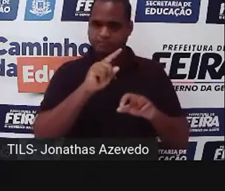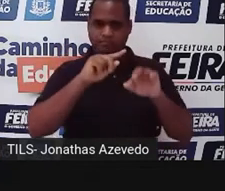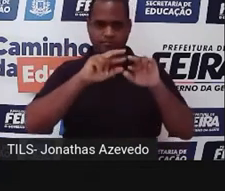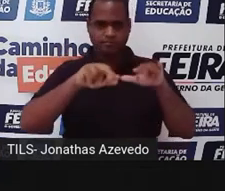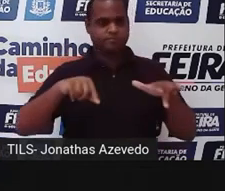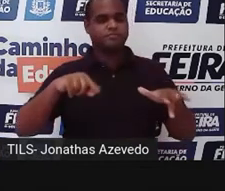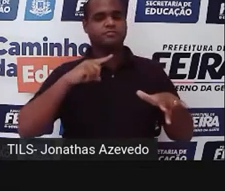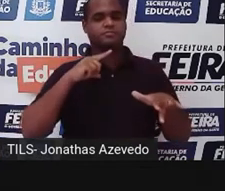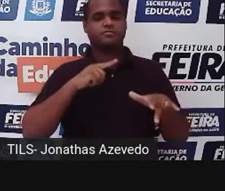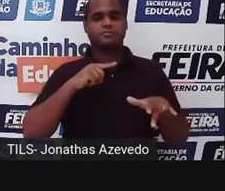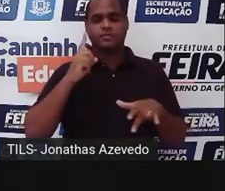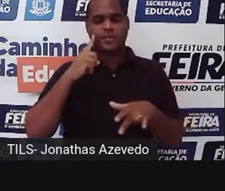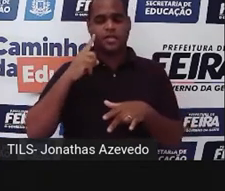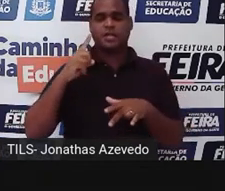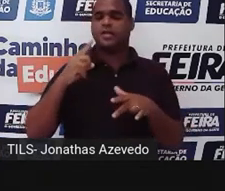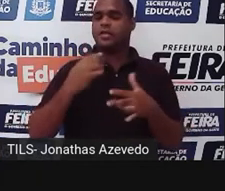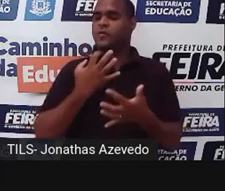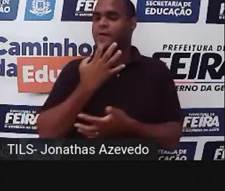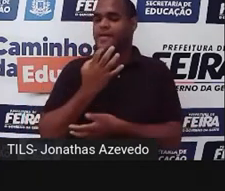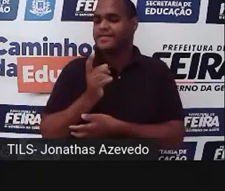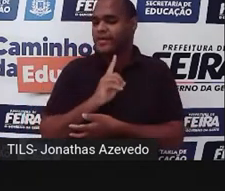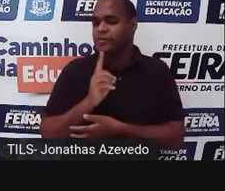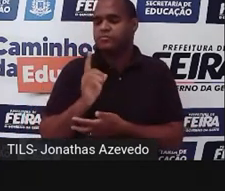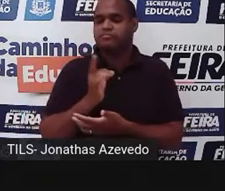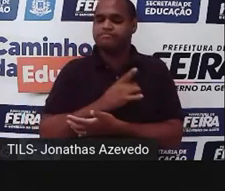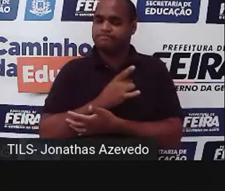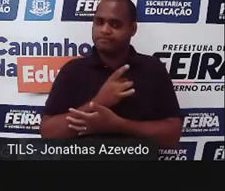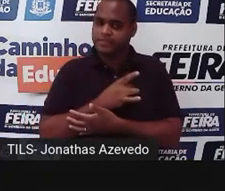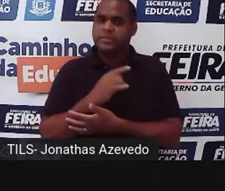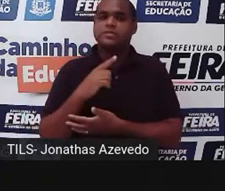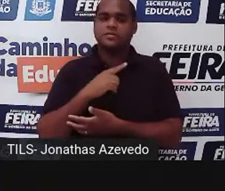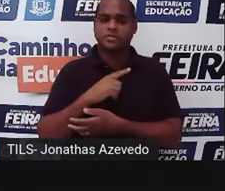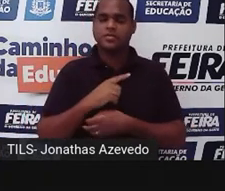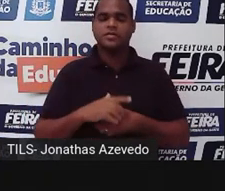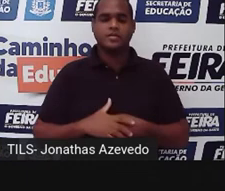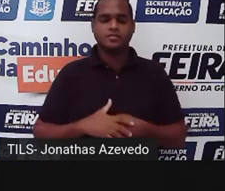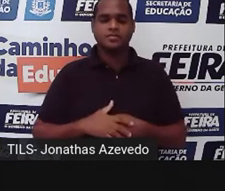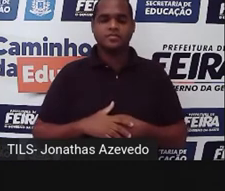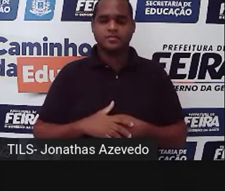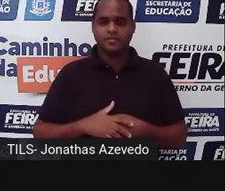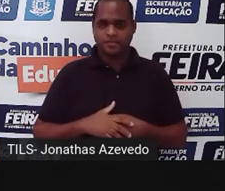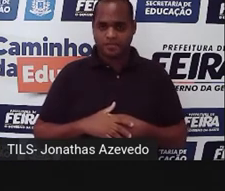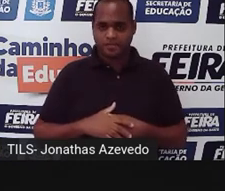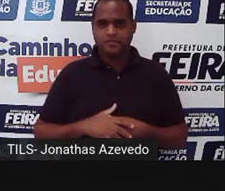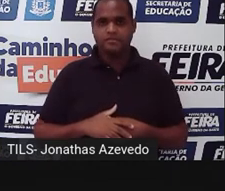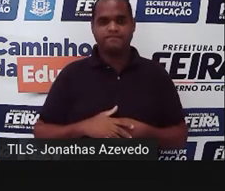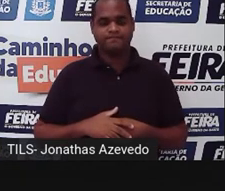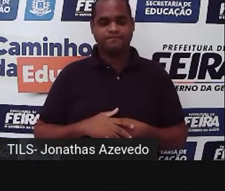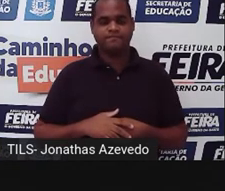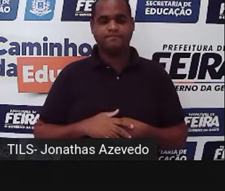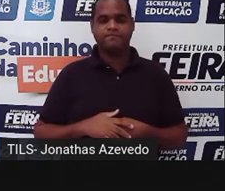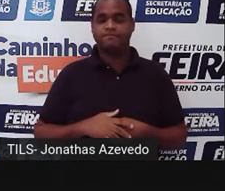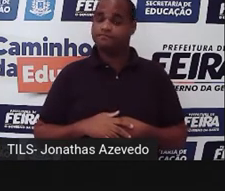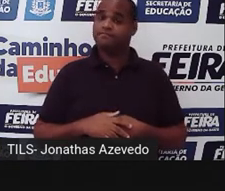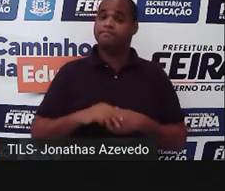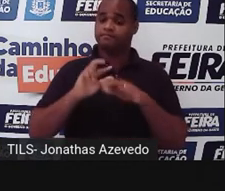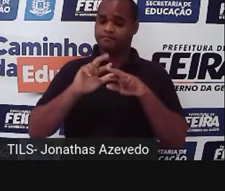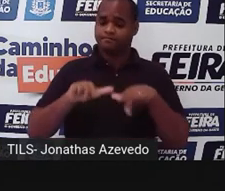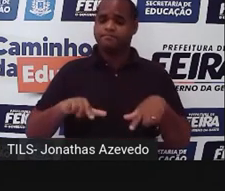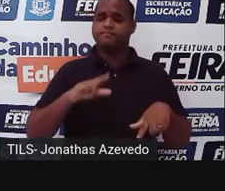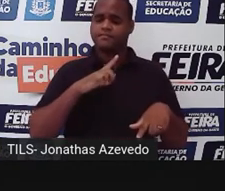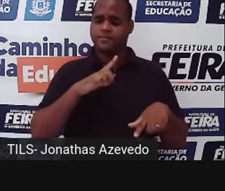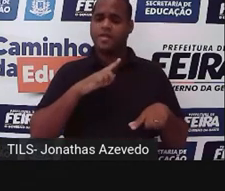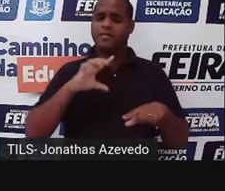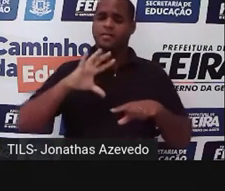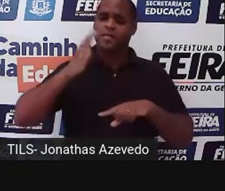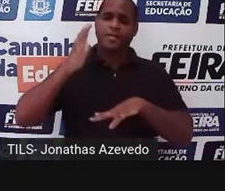são sobrenaturais, que causam medo. Mas existem os elementos